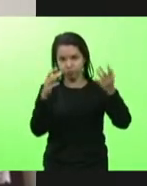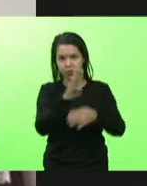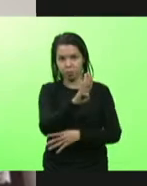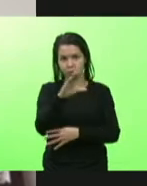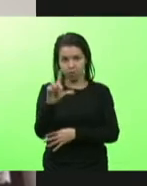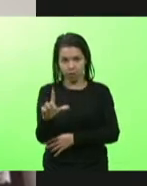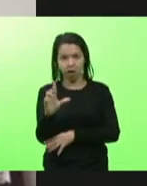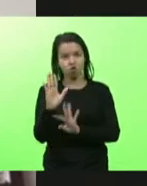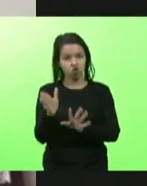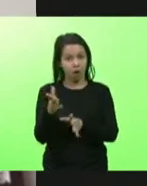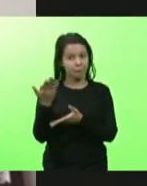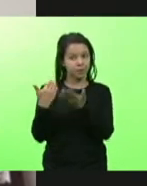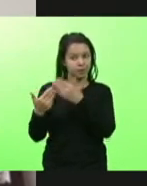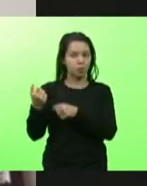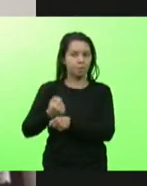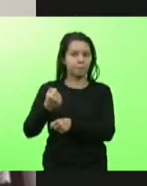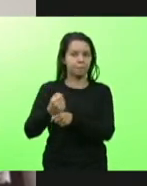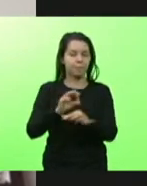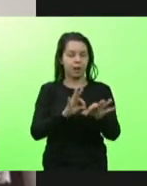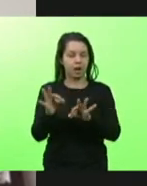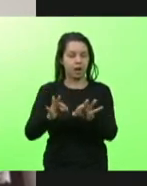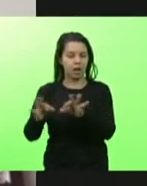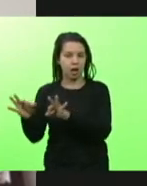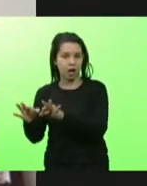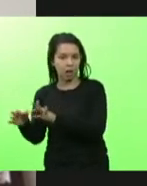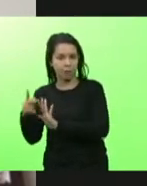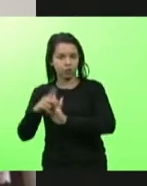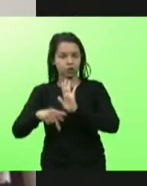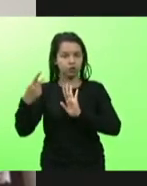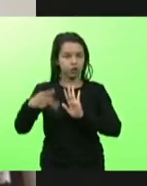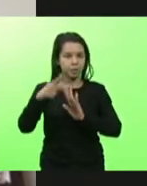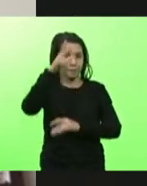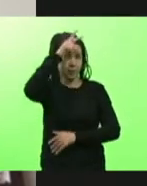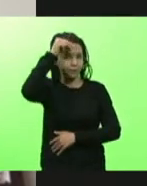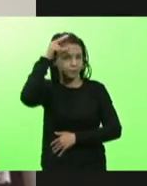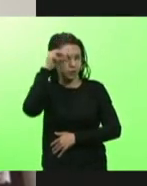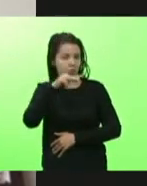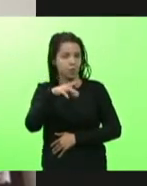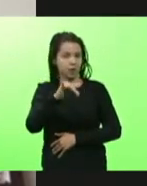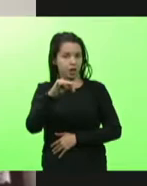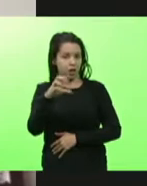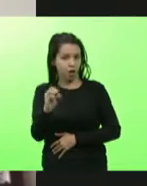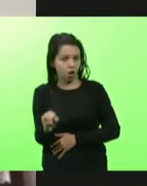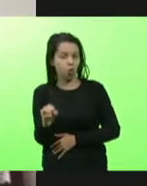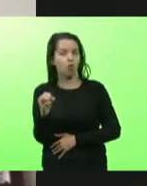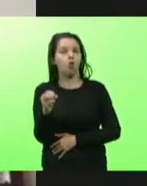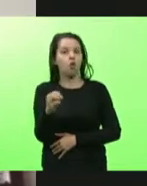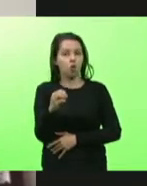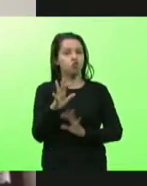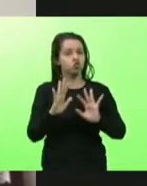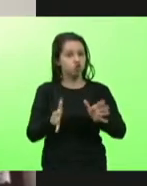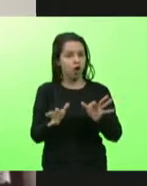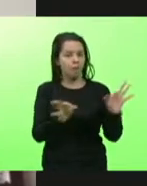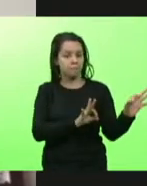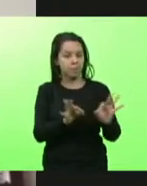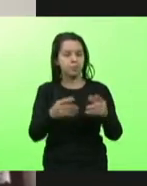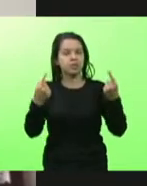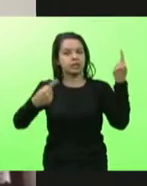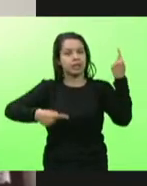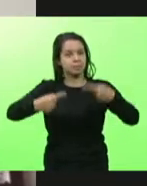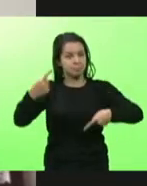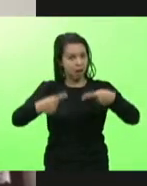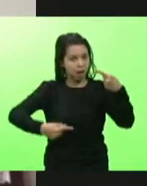prefeito Maírio Delbrande, pelo secretário Marcelo Gróio, que está prontinha, já foi debate aqui na Assembleia